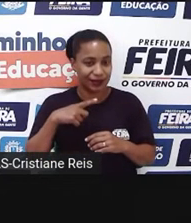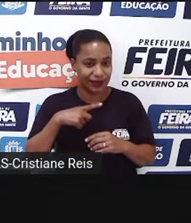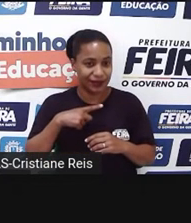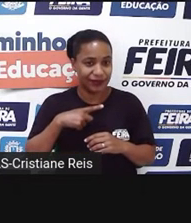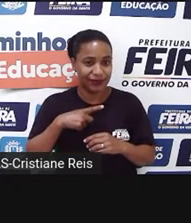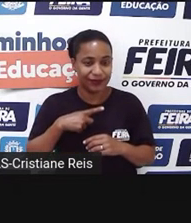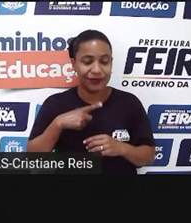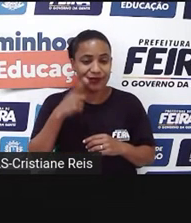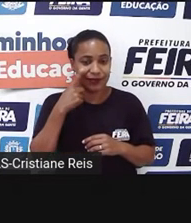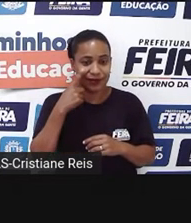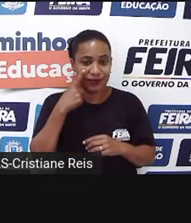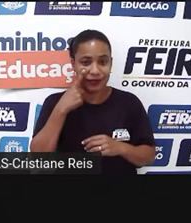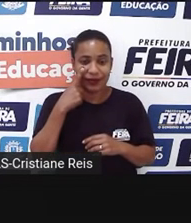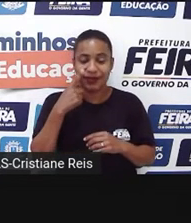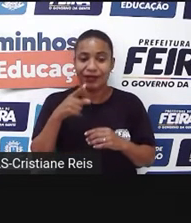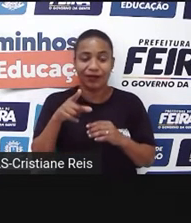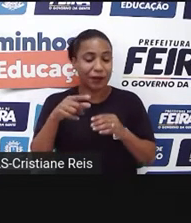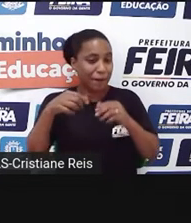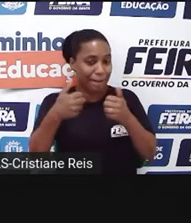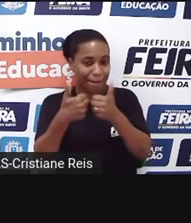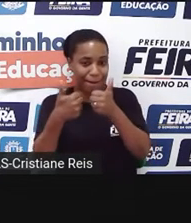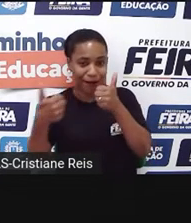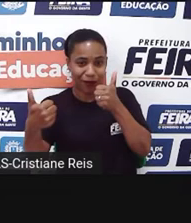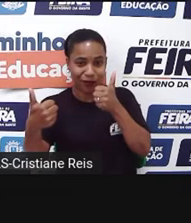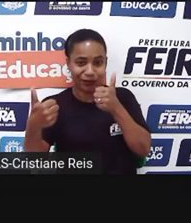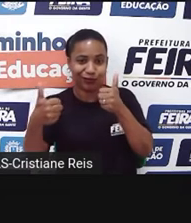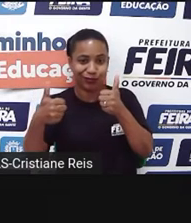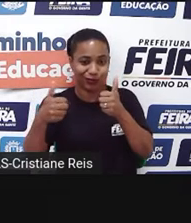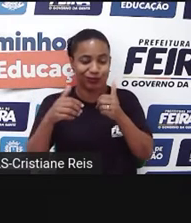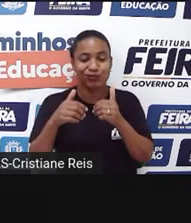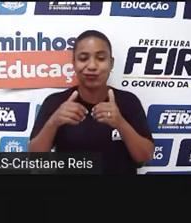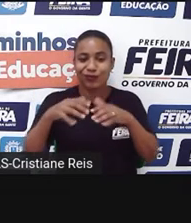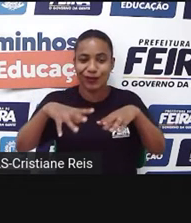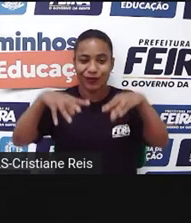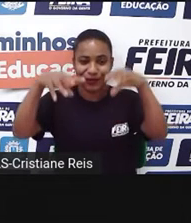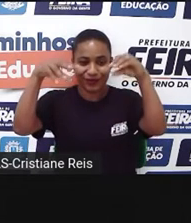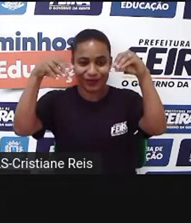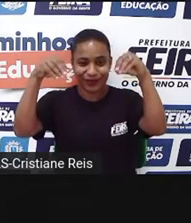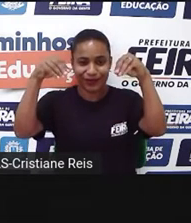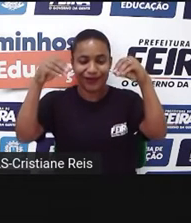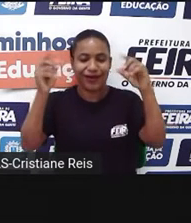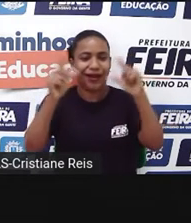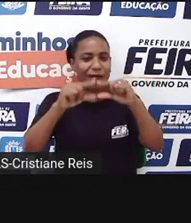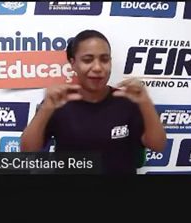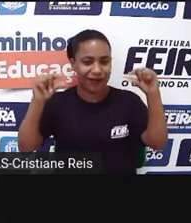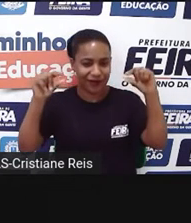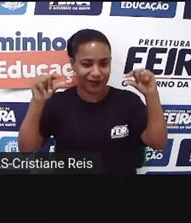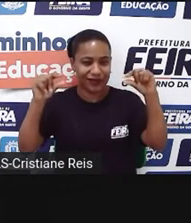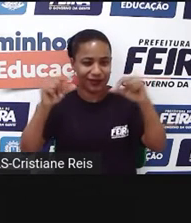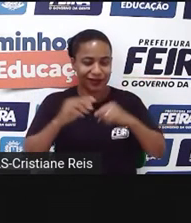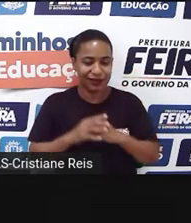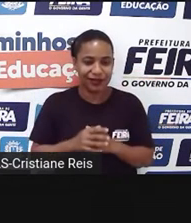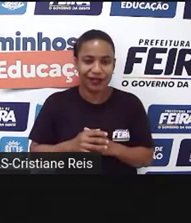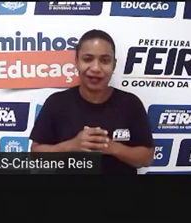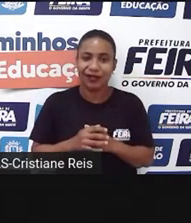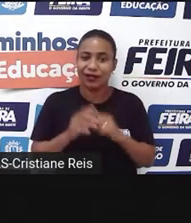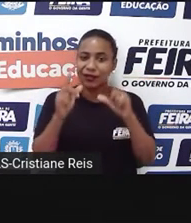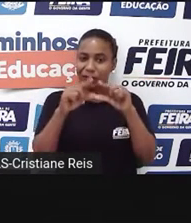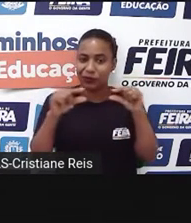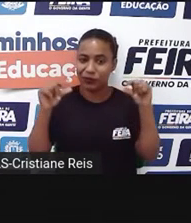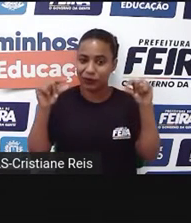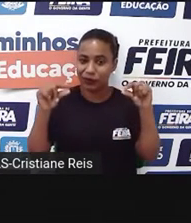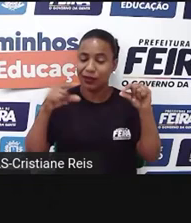que fica antes do castelo. A primeira frase que nós temos aqui, the ghost enters, o